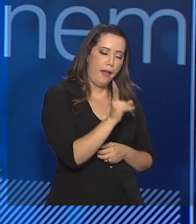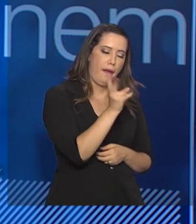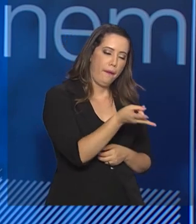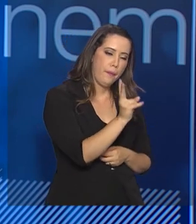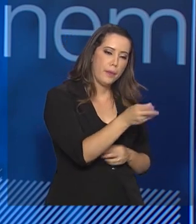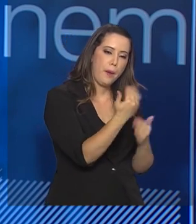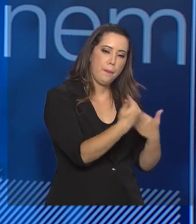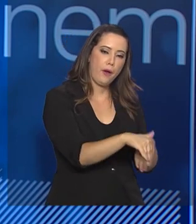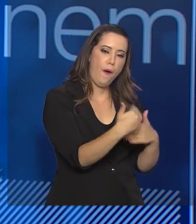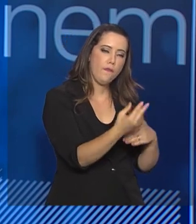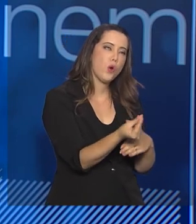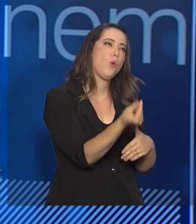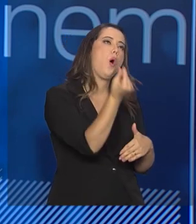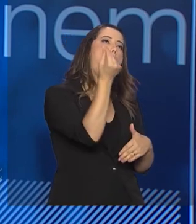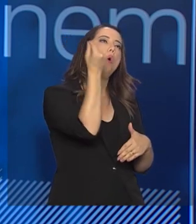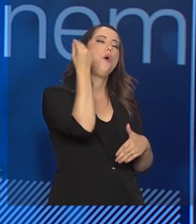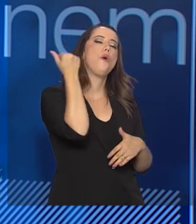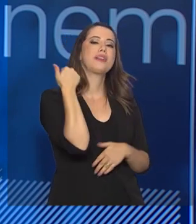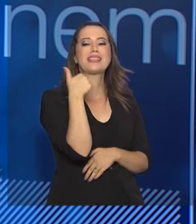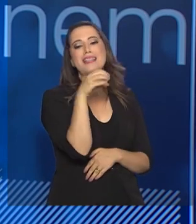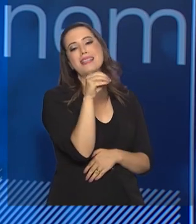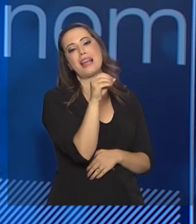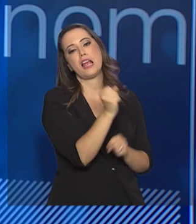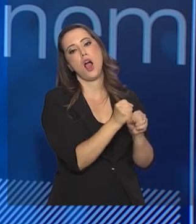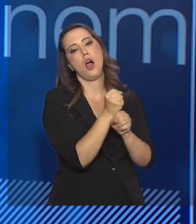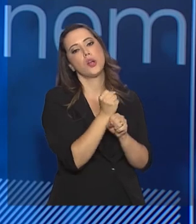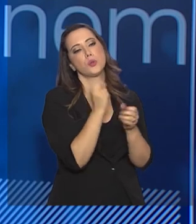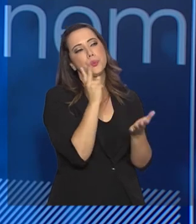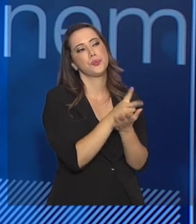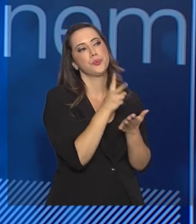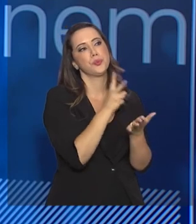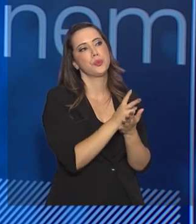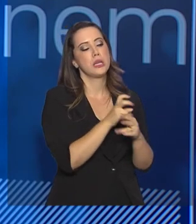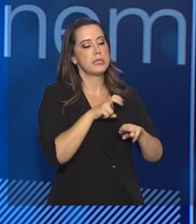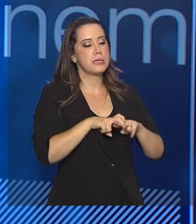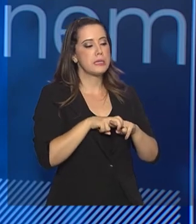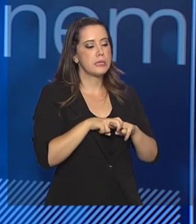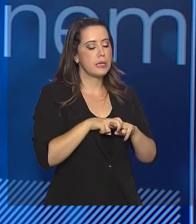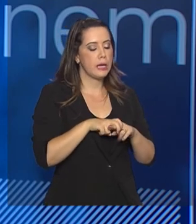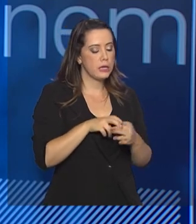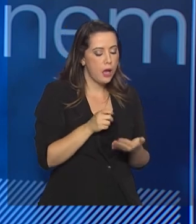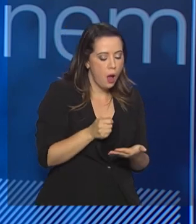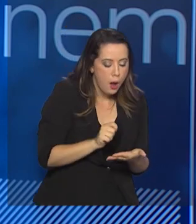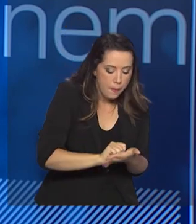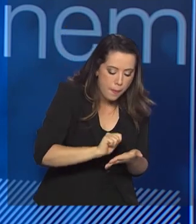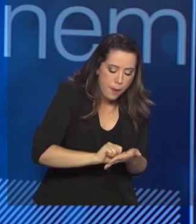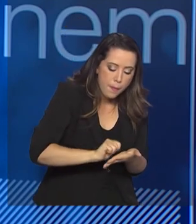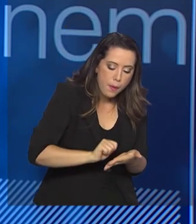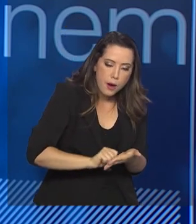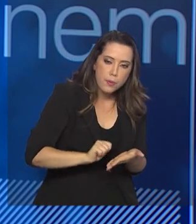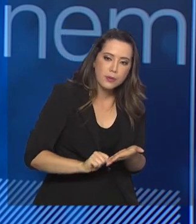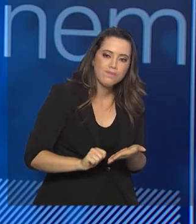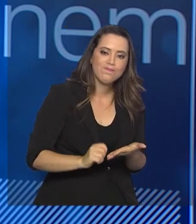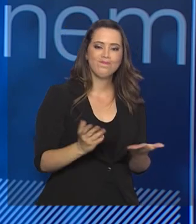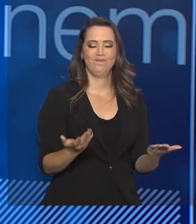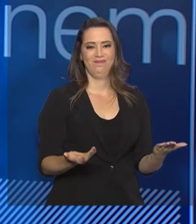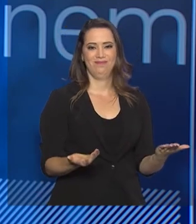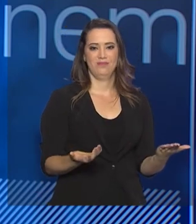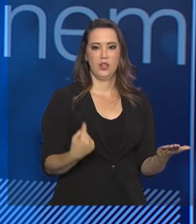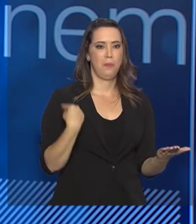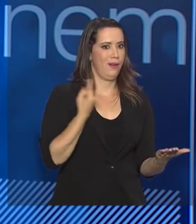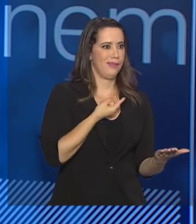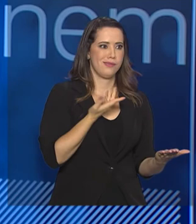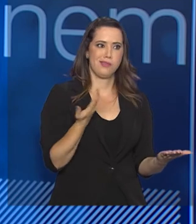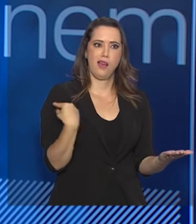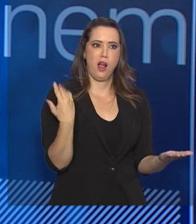como os nossos pais e avós. Há 100 anos a gente faz prova do mesmo jeito. Você está numa cadeira e marcação de itens. E a gente, só que a